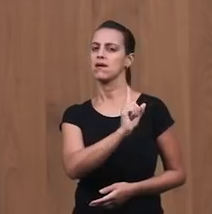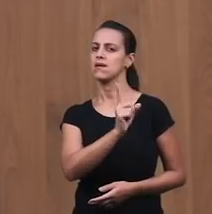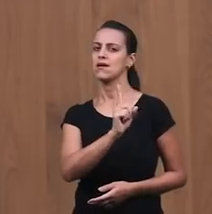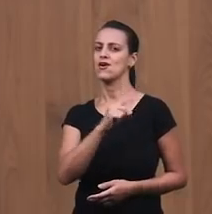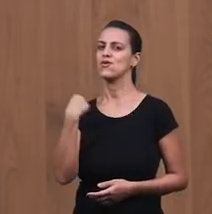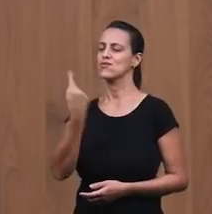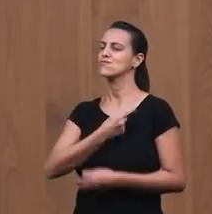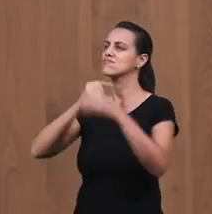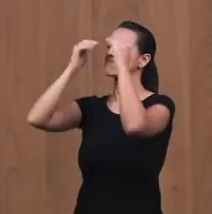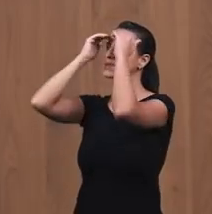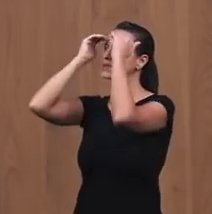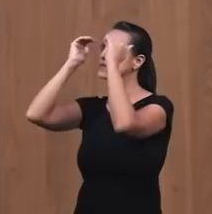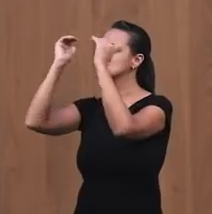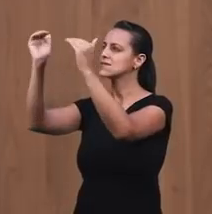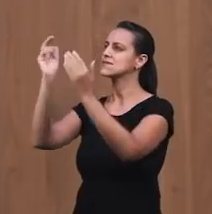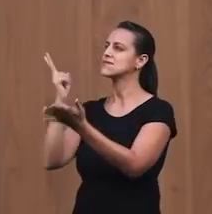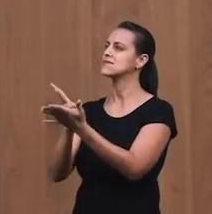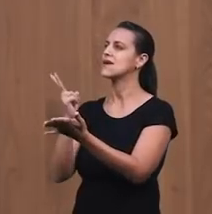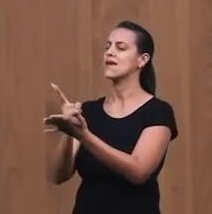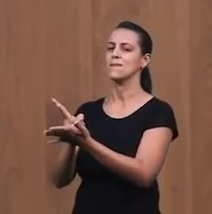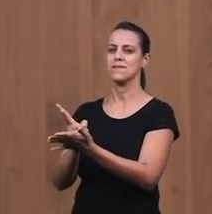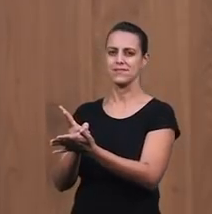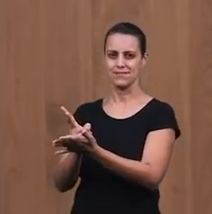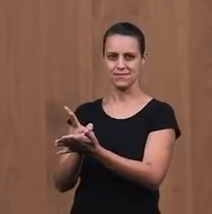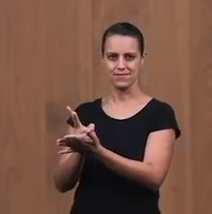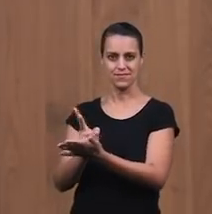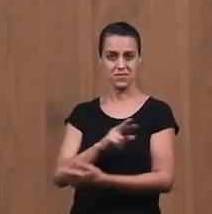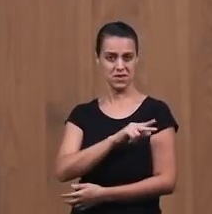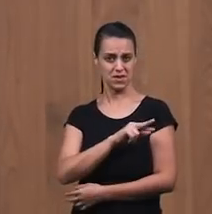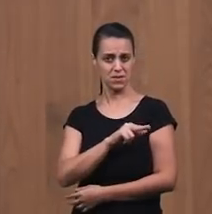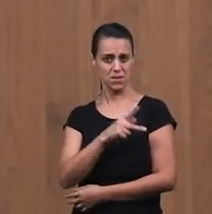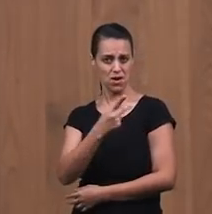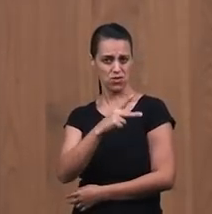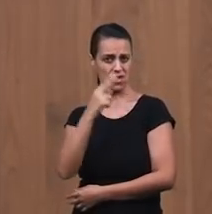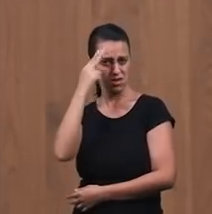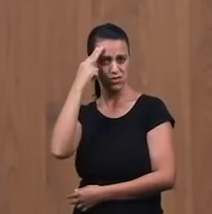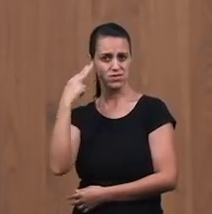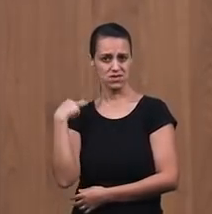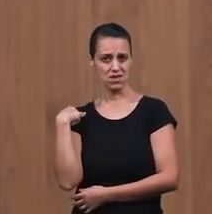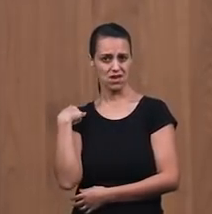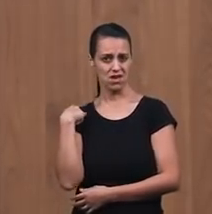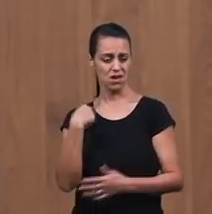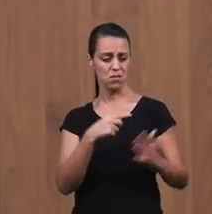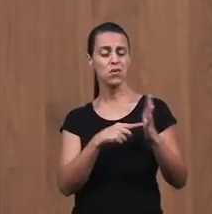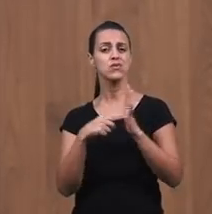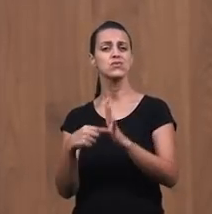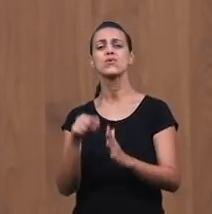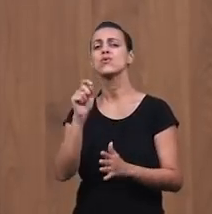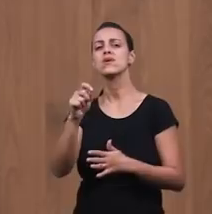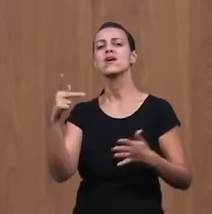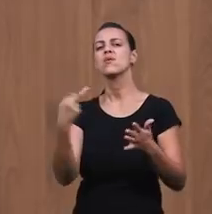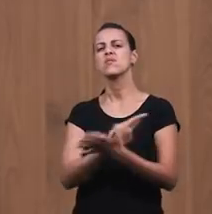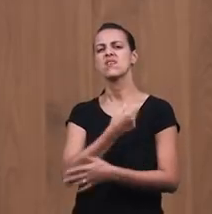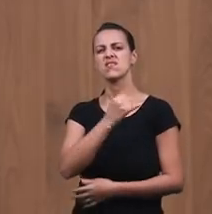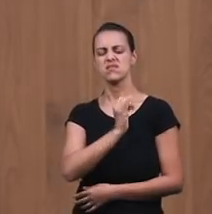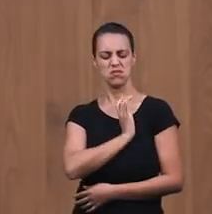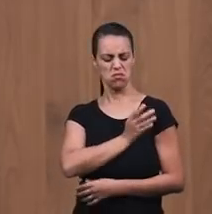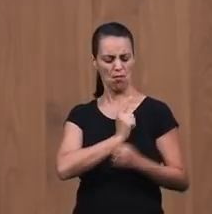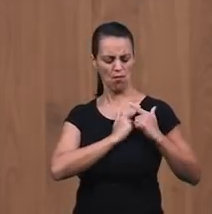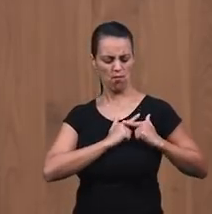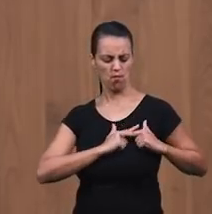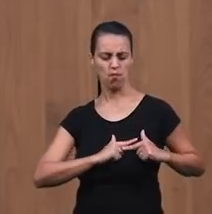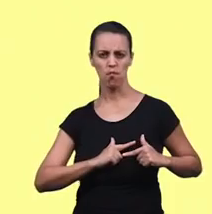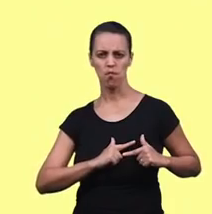fiéis Ao nosso Deus Os irmãos de José Nos mostraram O que acontece Quando o coração Fica vazio